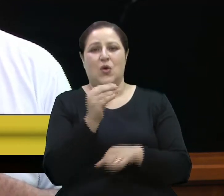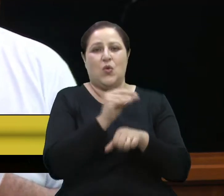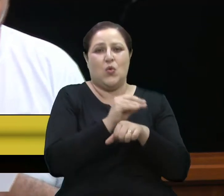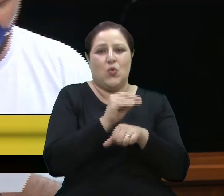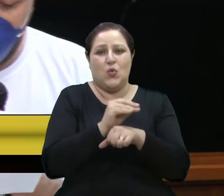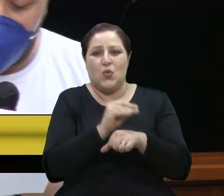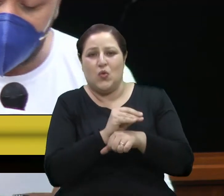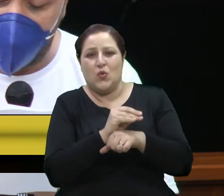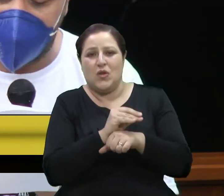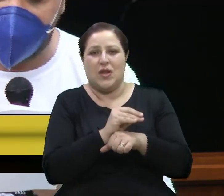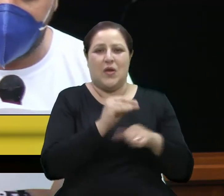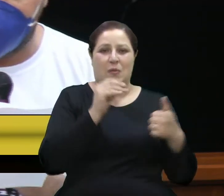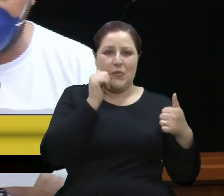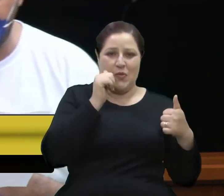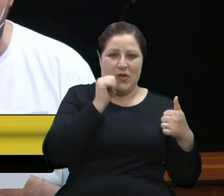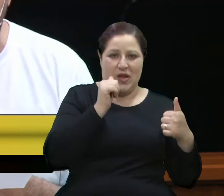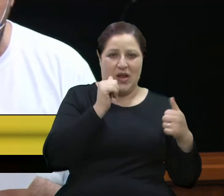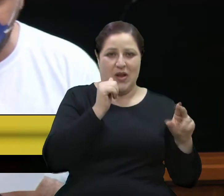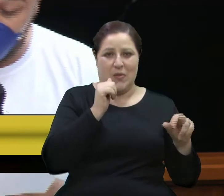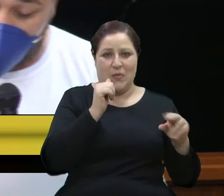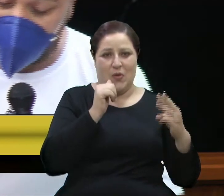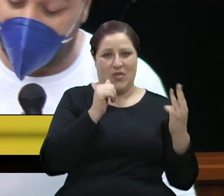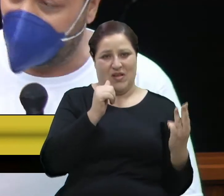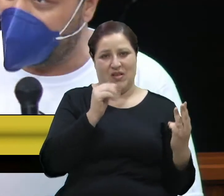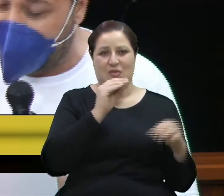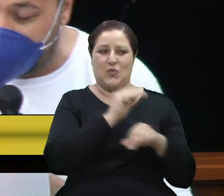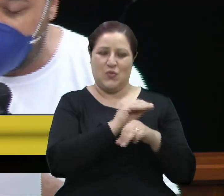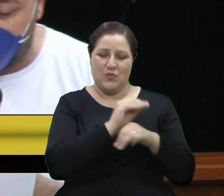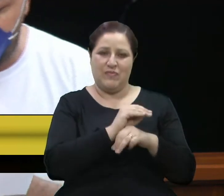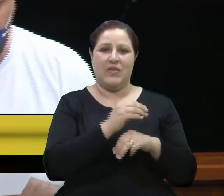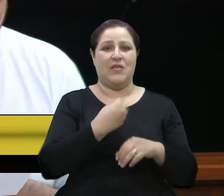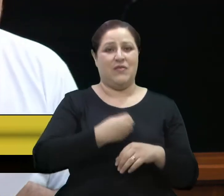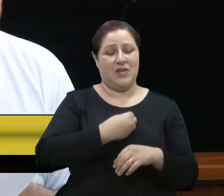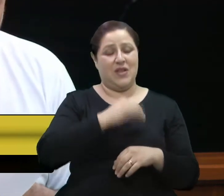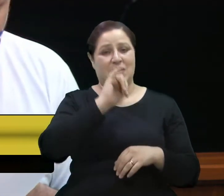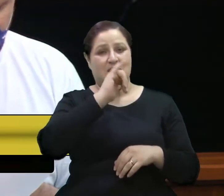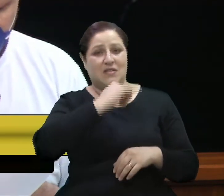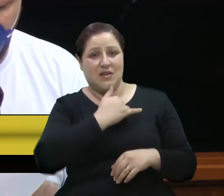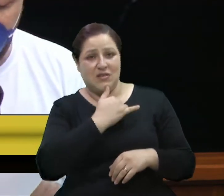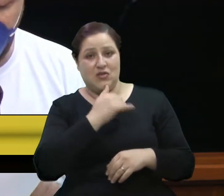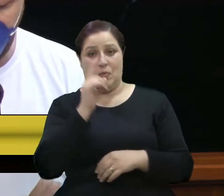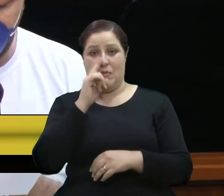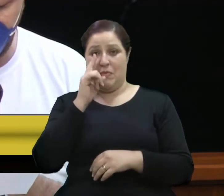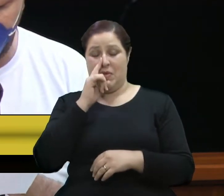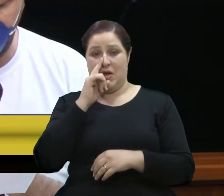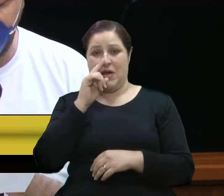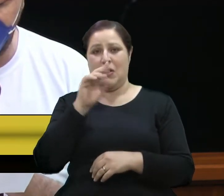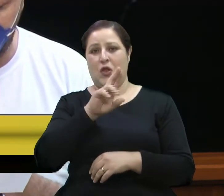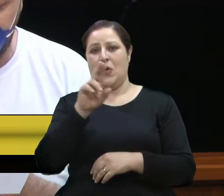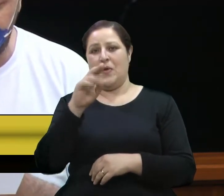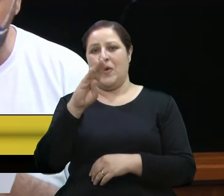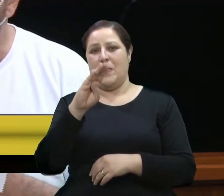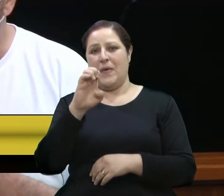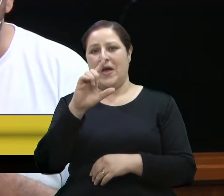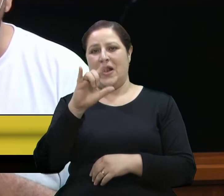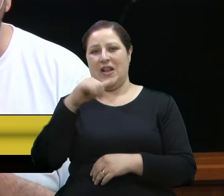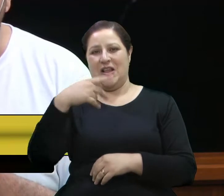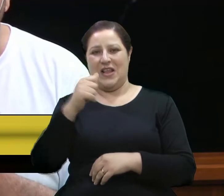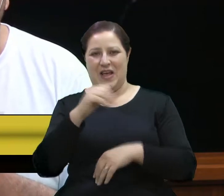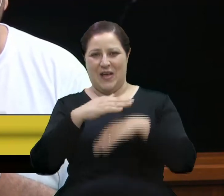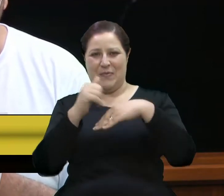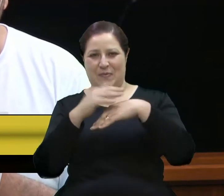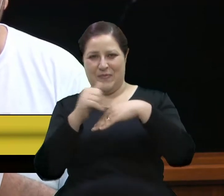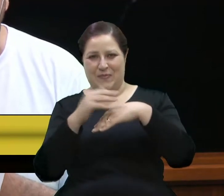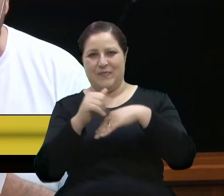acentuaram. Mesmo com esse triste episódio, a dona Belinha, como era chamada, não abandonou seus sonhos e ambições. Ela